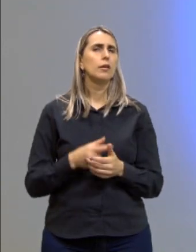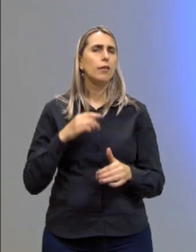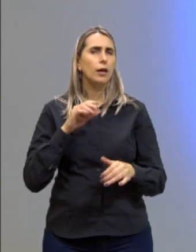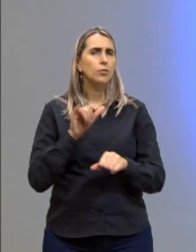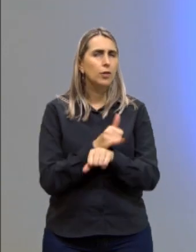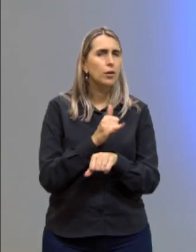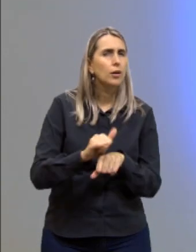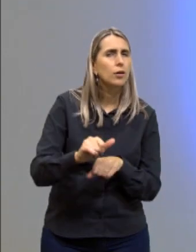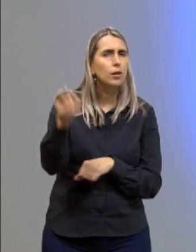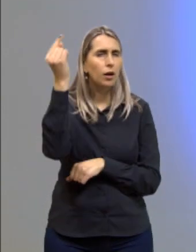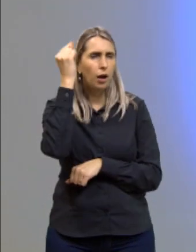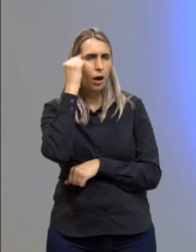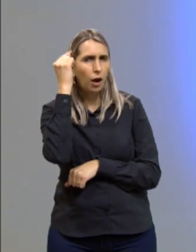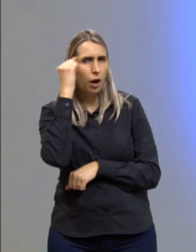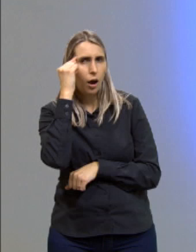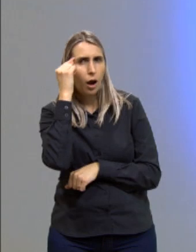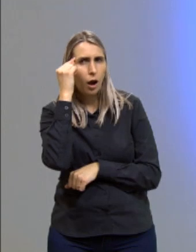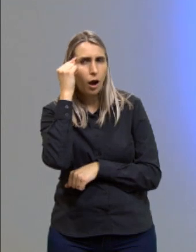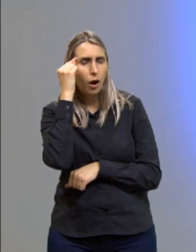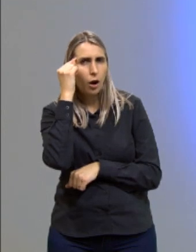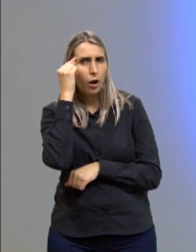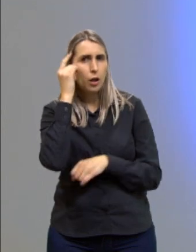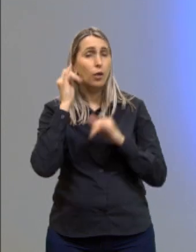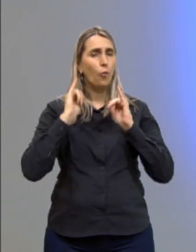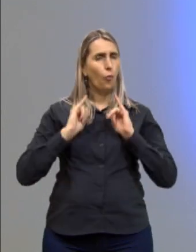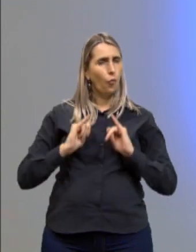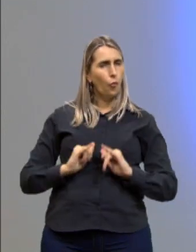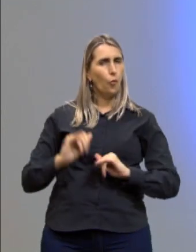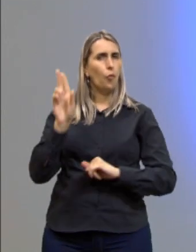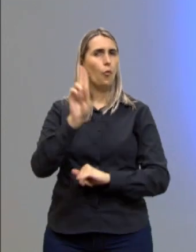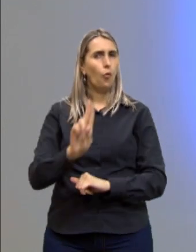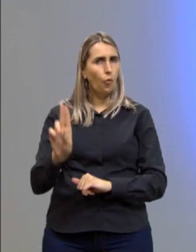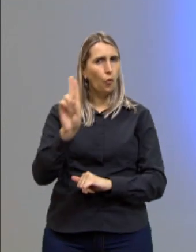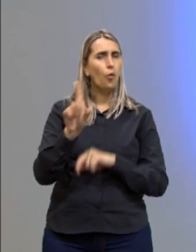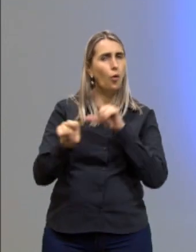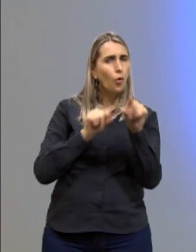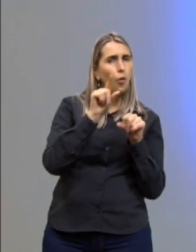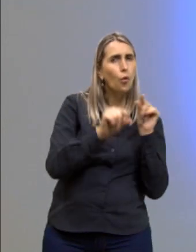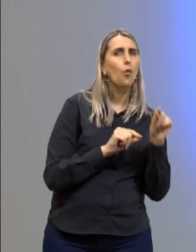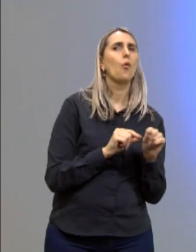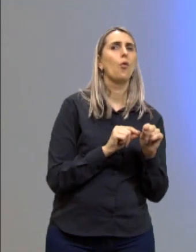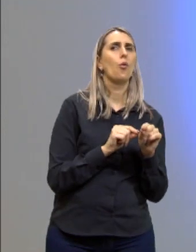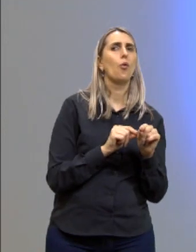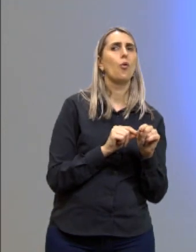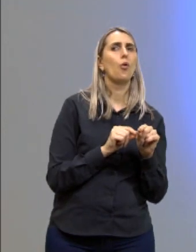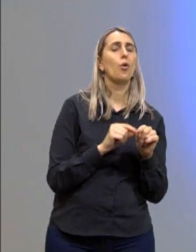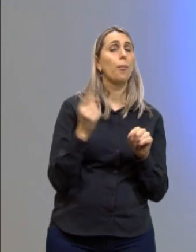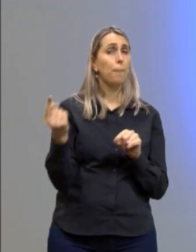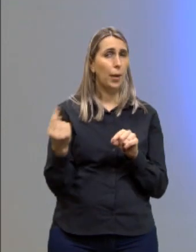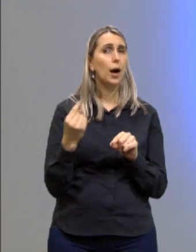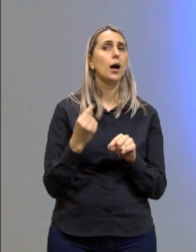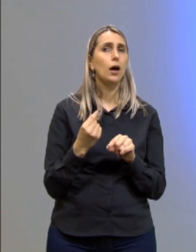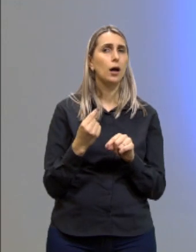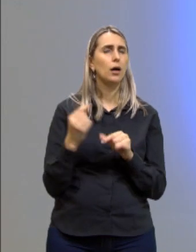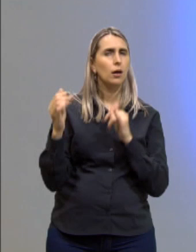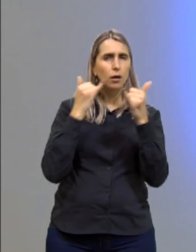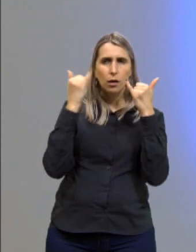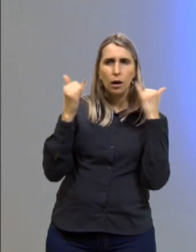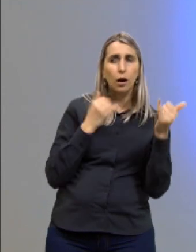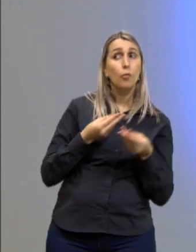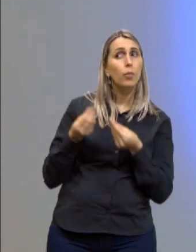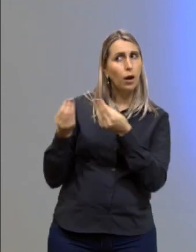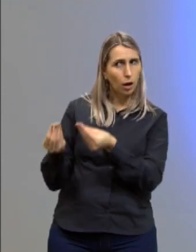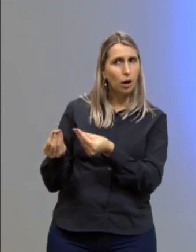esquema que pensando na comodidade do usuário, seleciona para ele informações